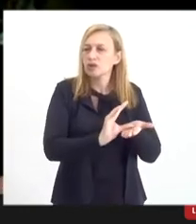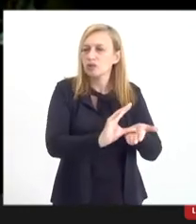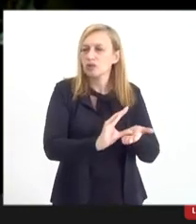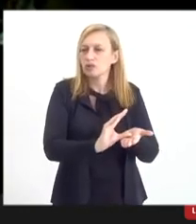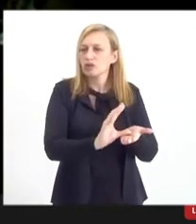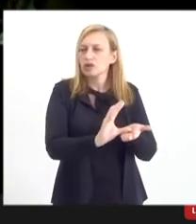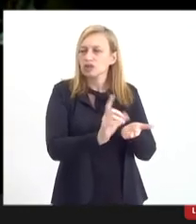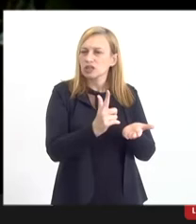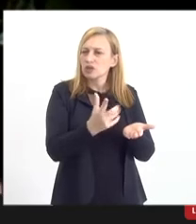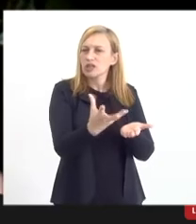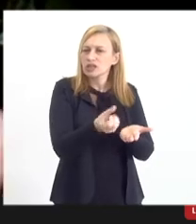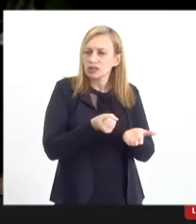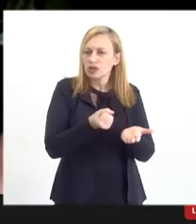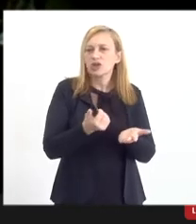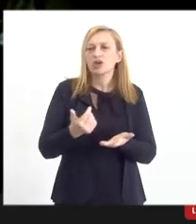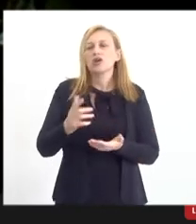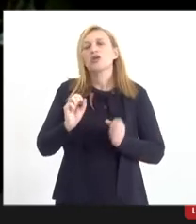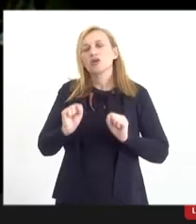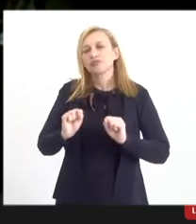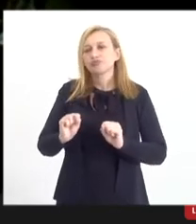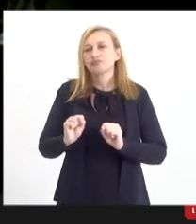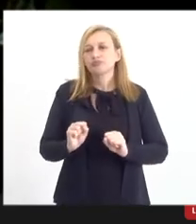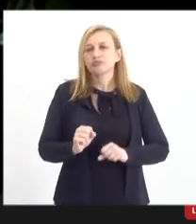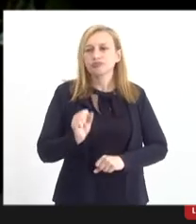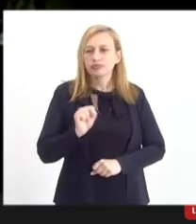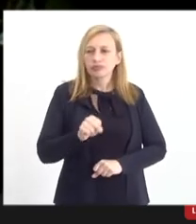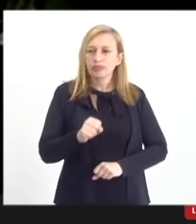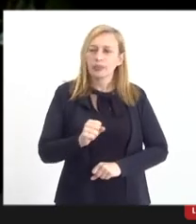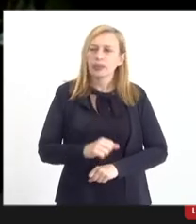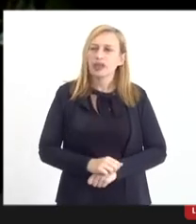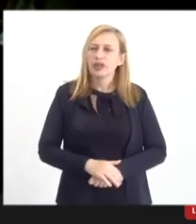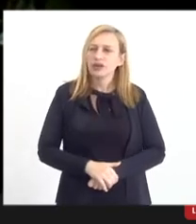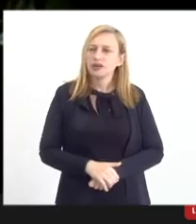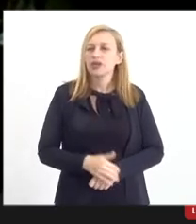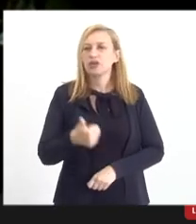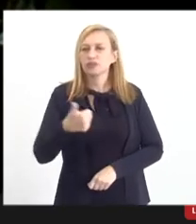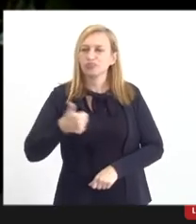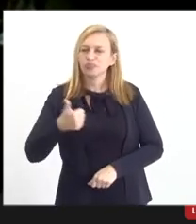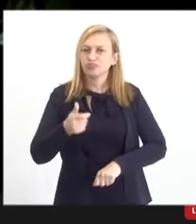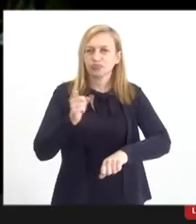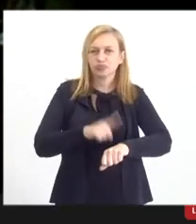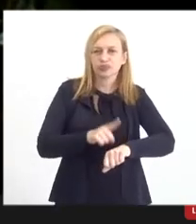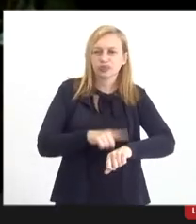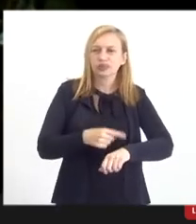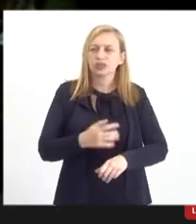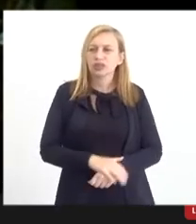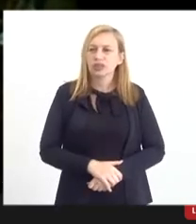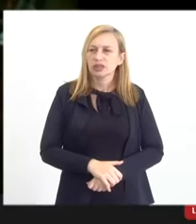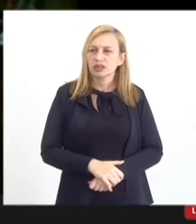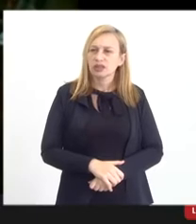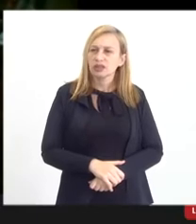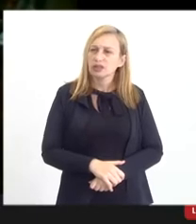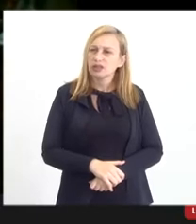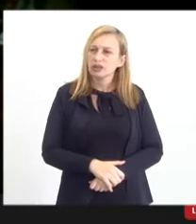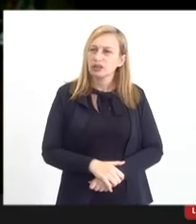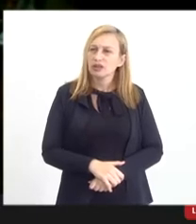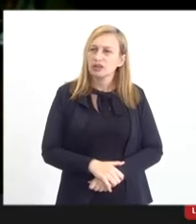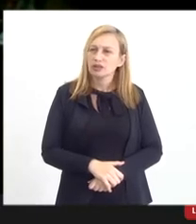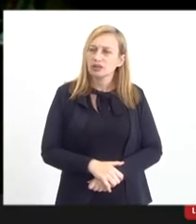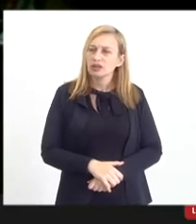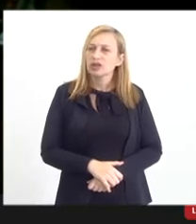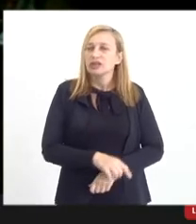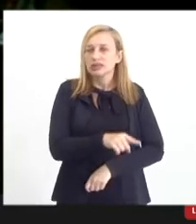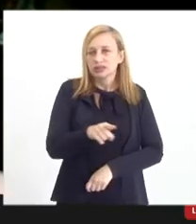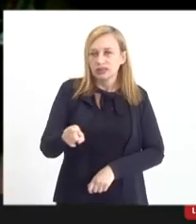era a primeira colocação, eu acho que a gente pode propor, mas no primeiro momento a gente está querendo validar se